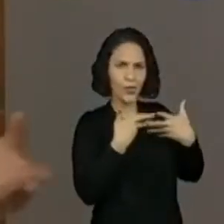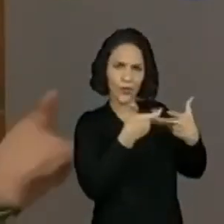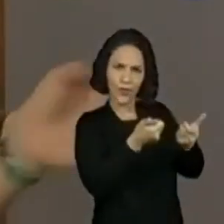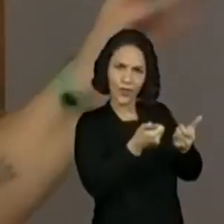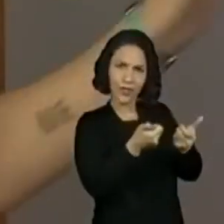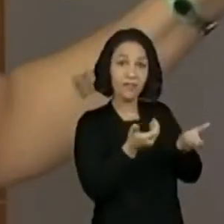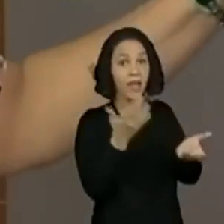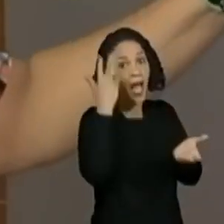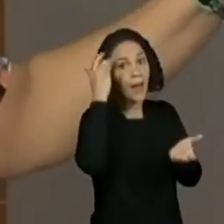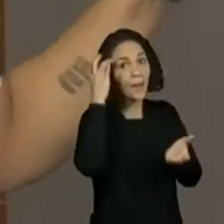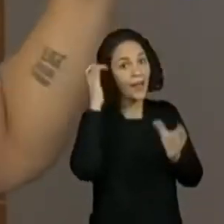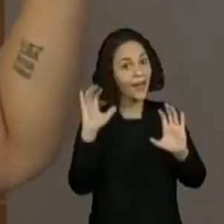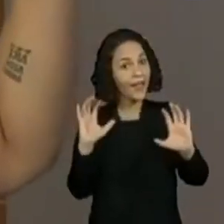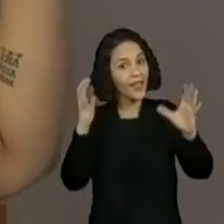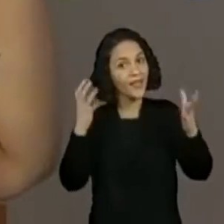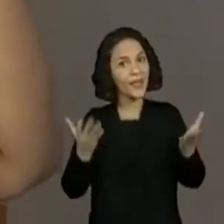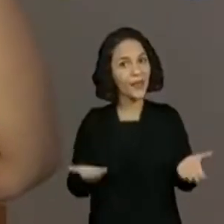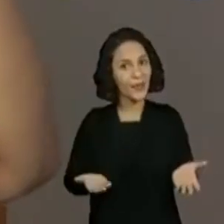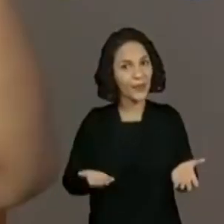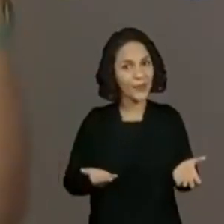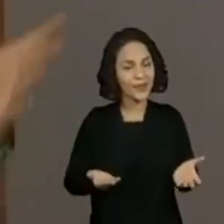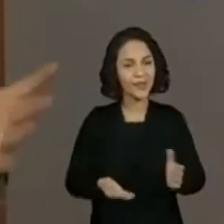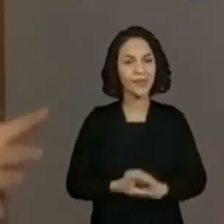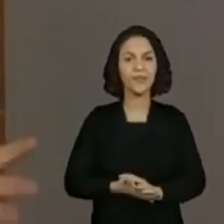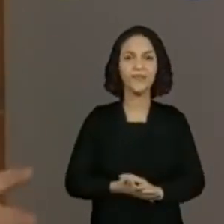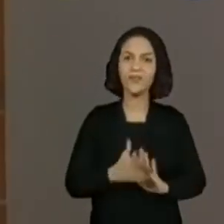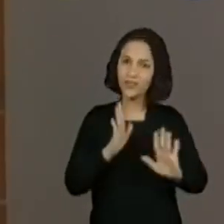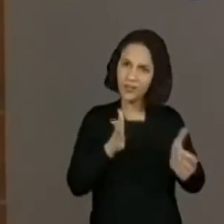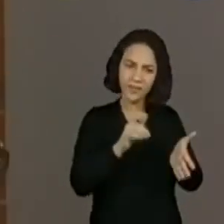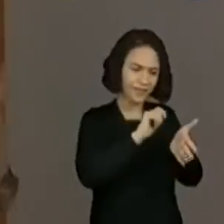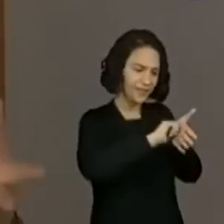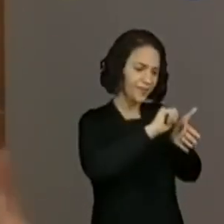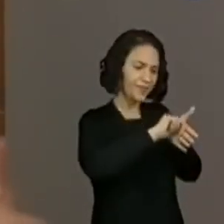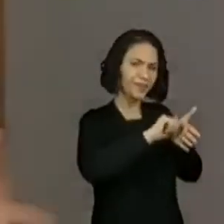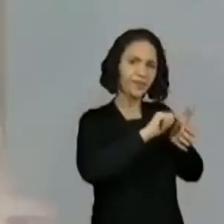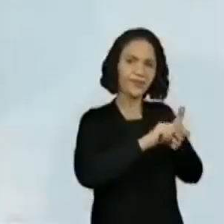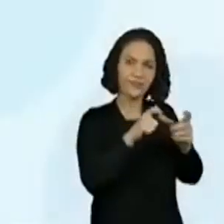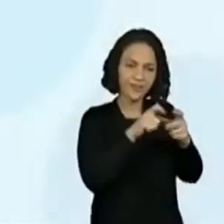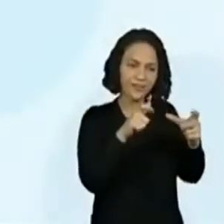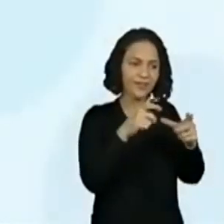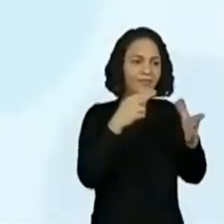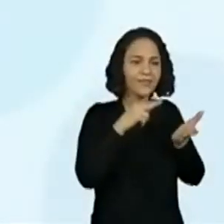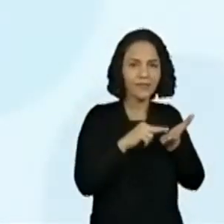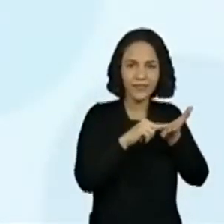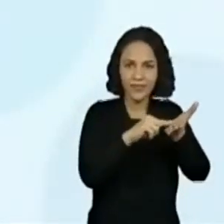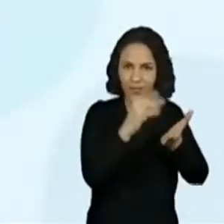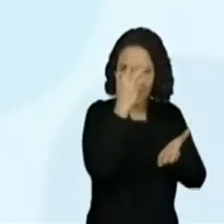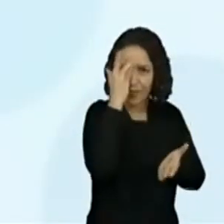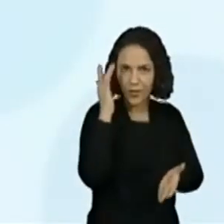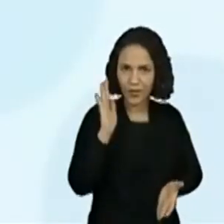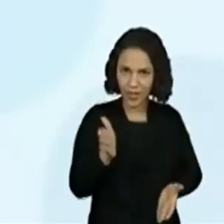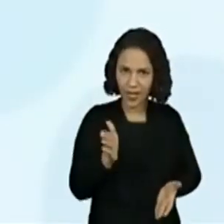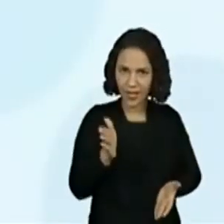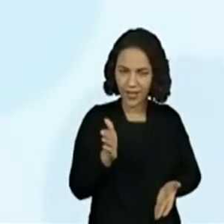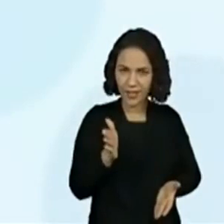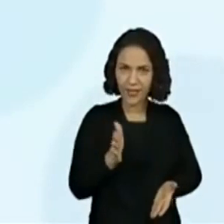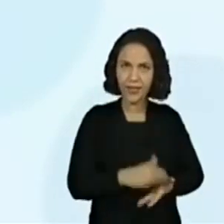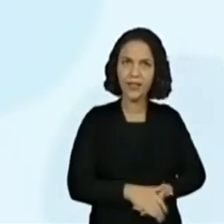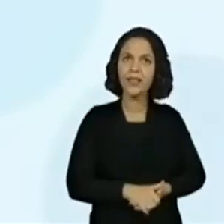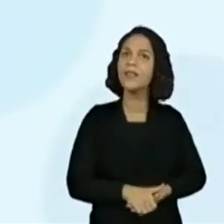Porque amanhã é o nosso evento. Já escreveu um convite para enviar para alguém? Olha os dois